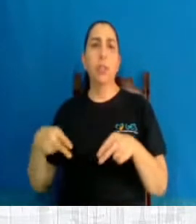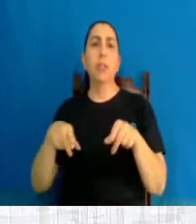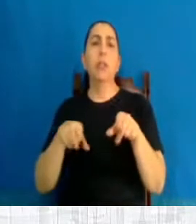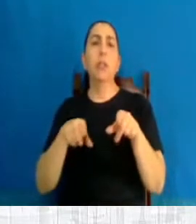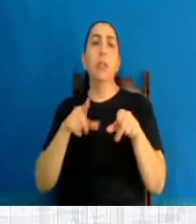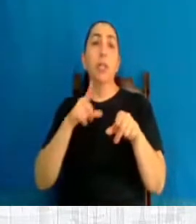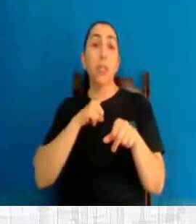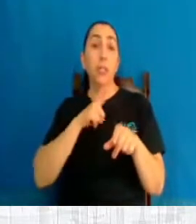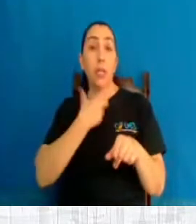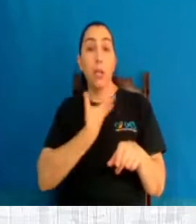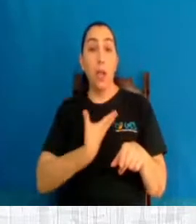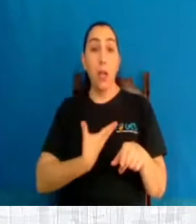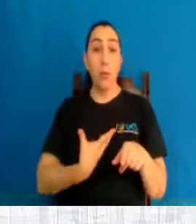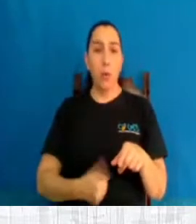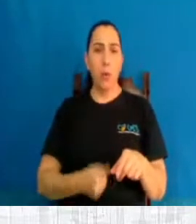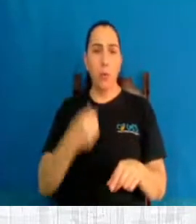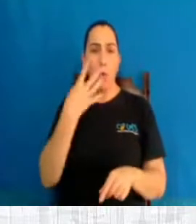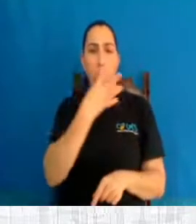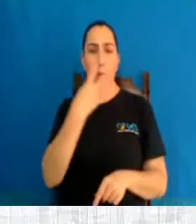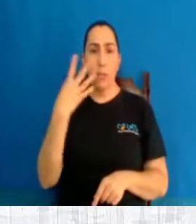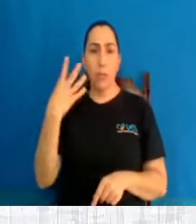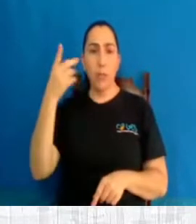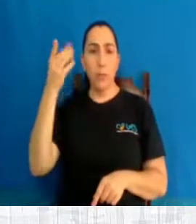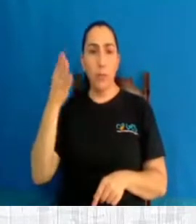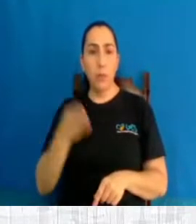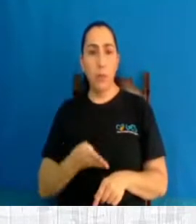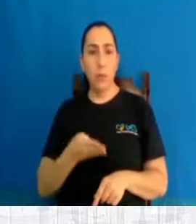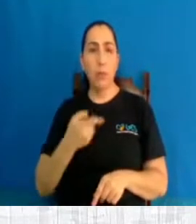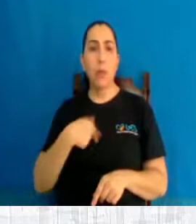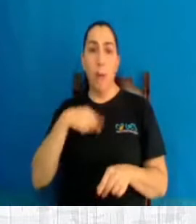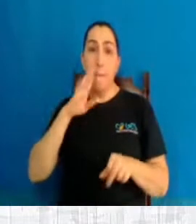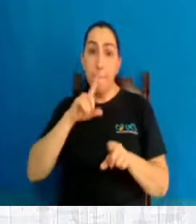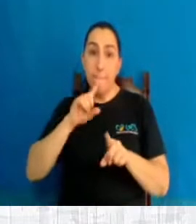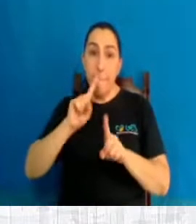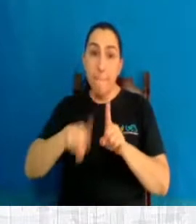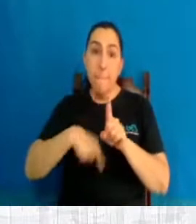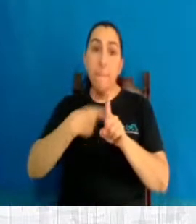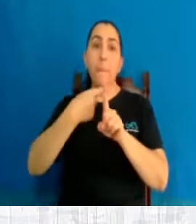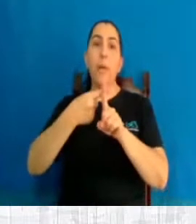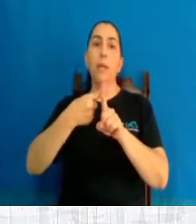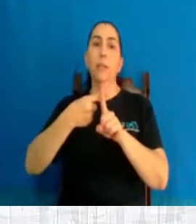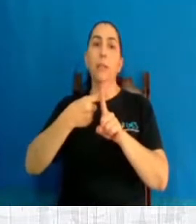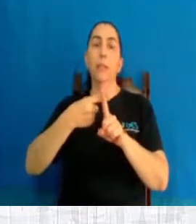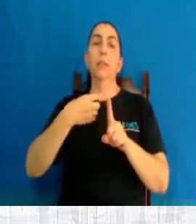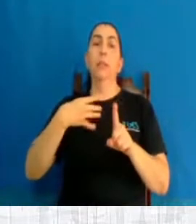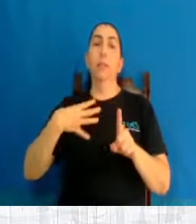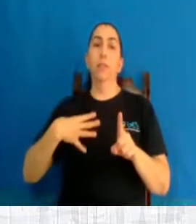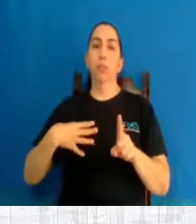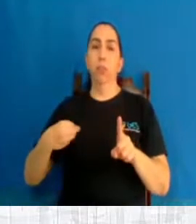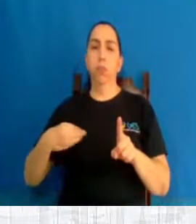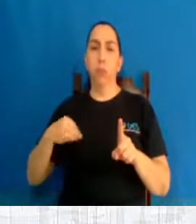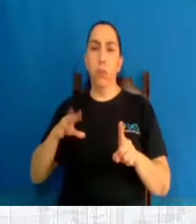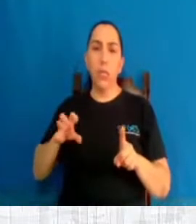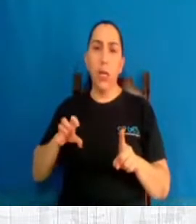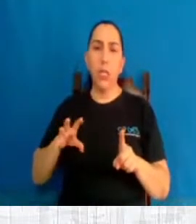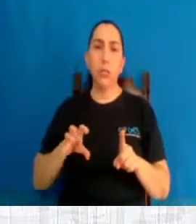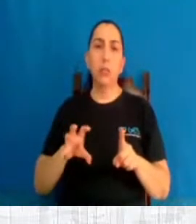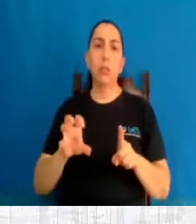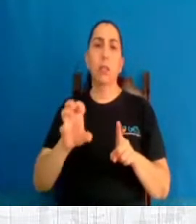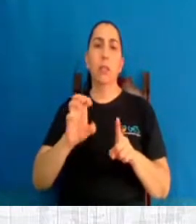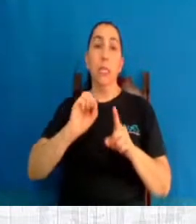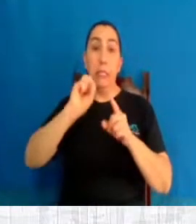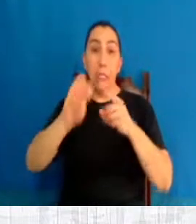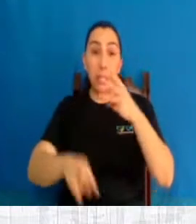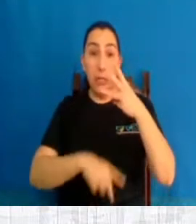aborto, tem 44% de chance a mais de ter câncer de mama. Dois aumenta para 76%. Três abortos